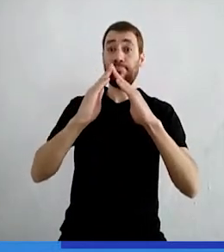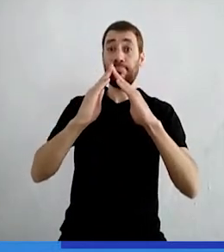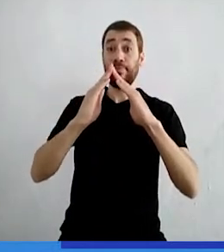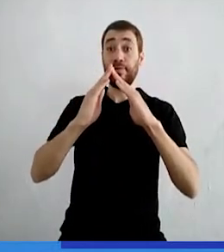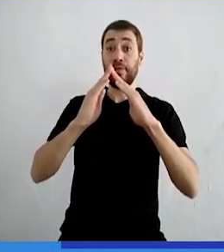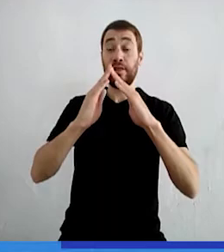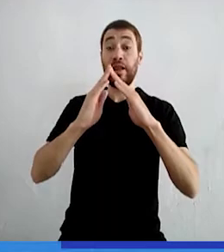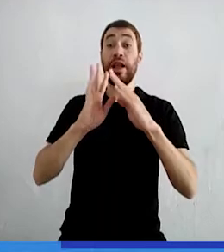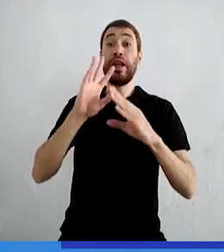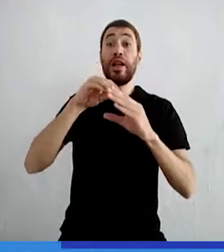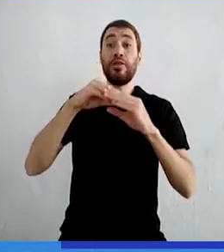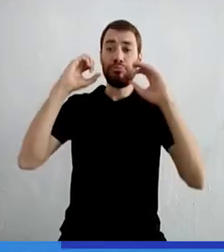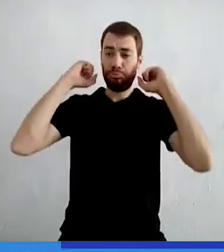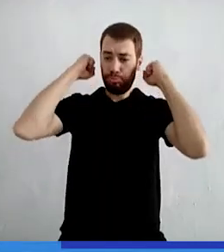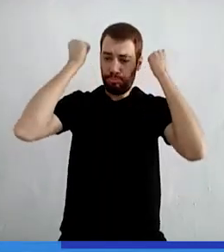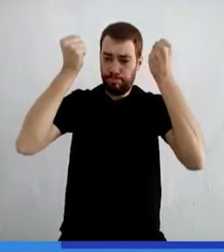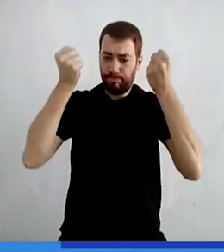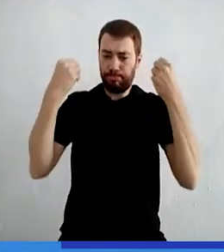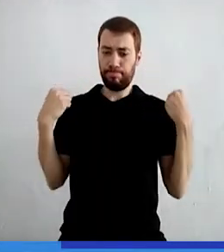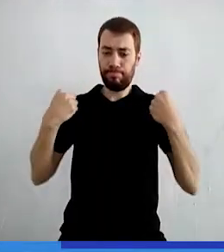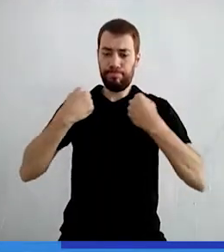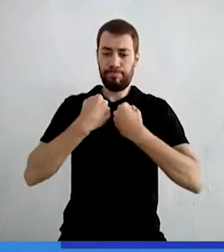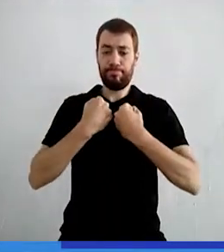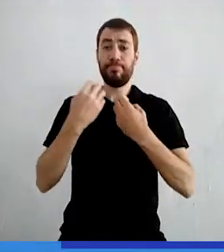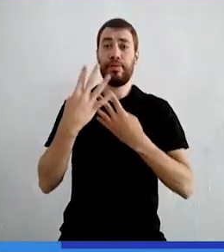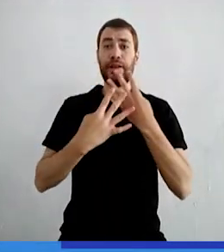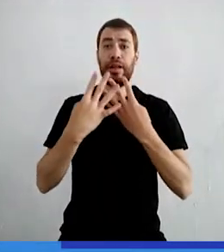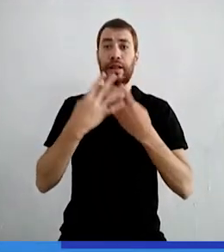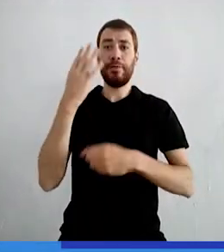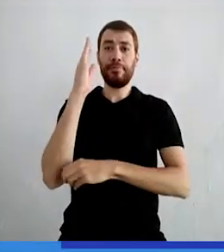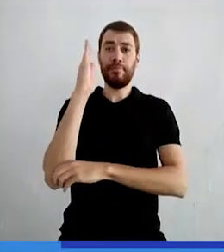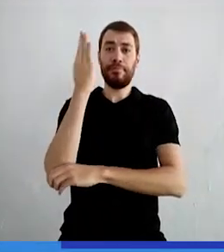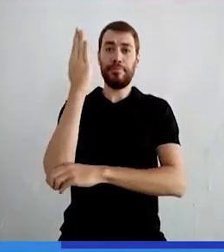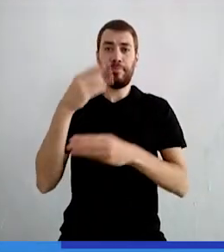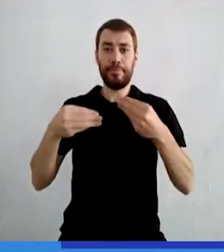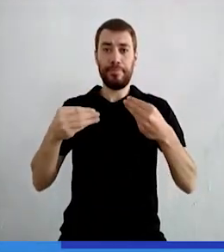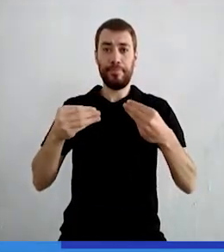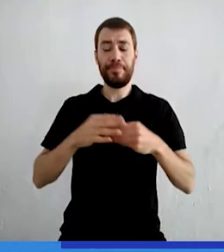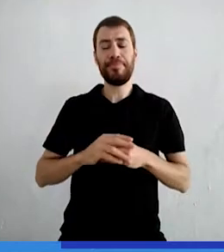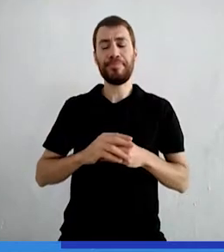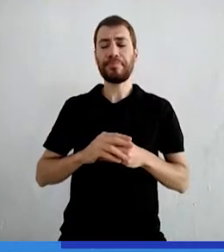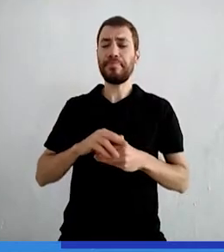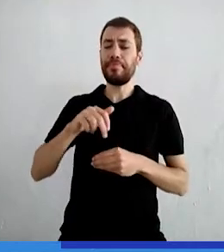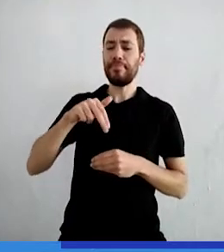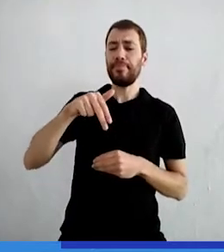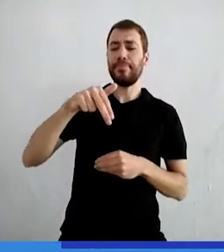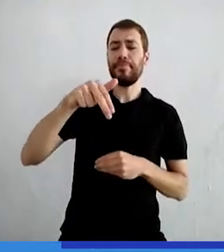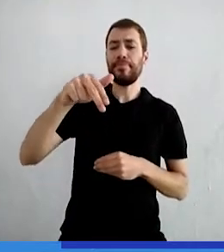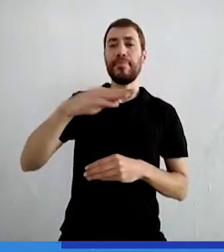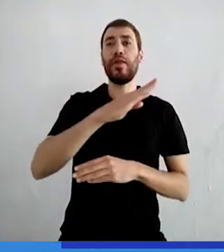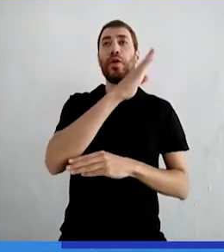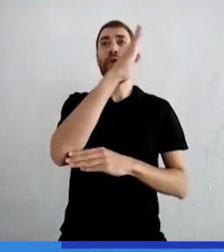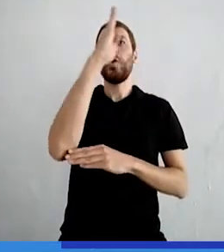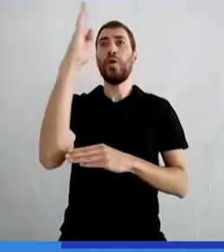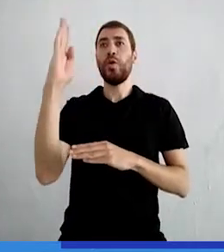Dentro da capa de palha que cobriu seu corpo Andando dias e